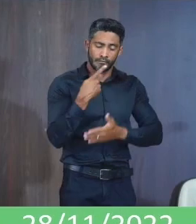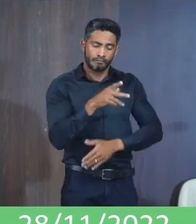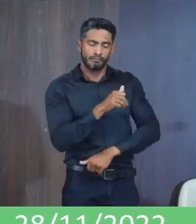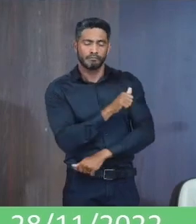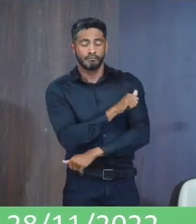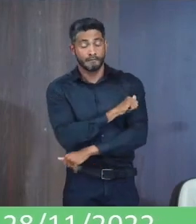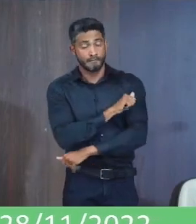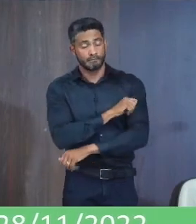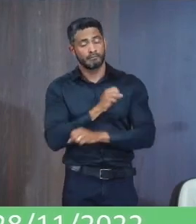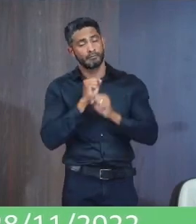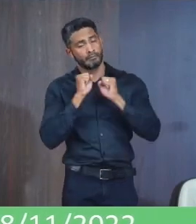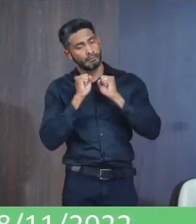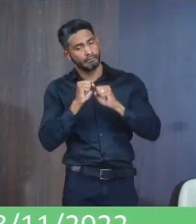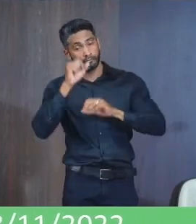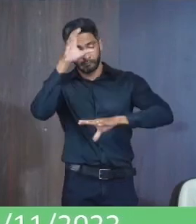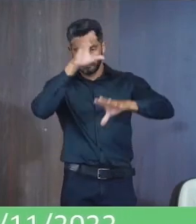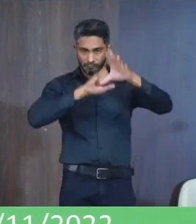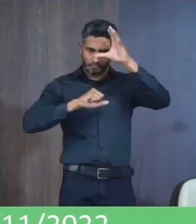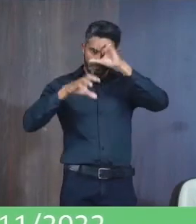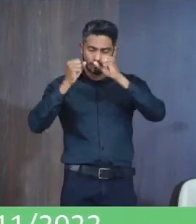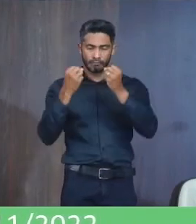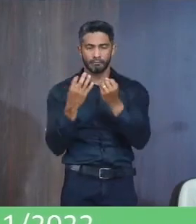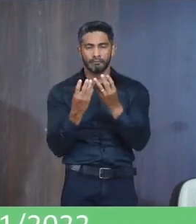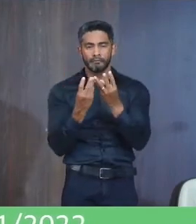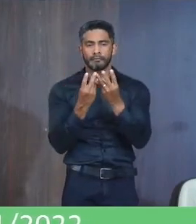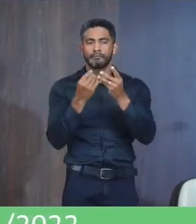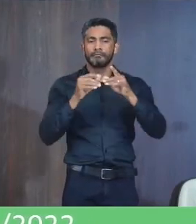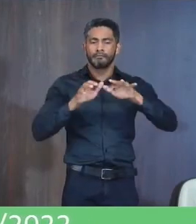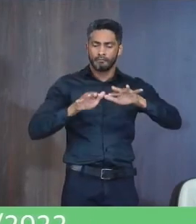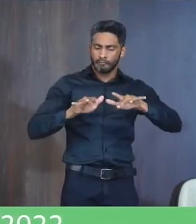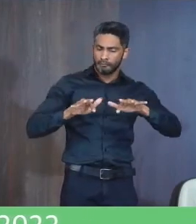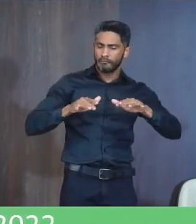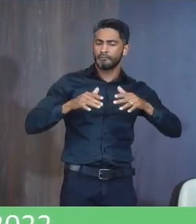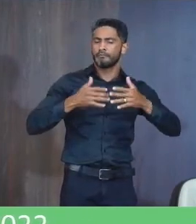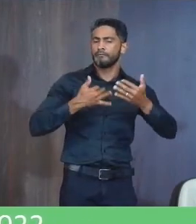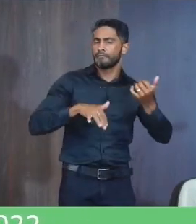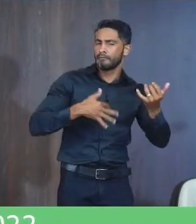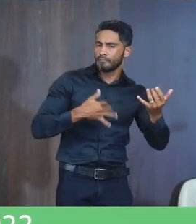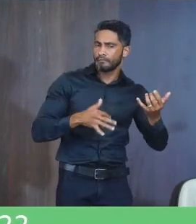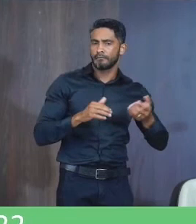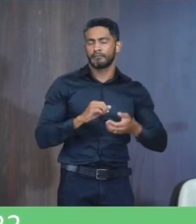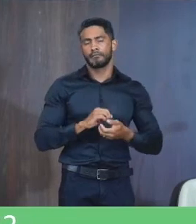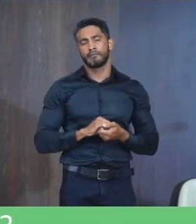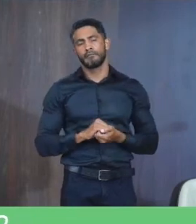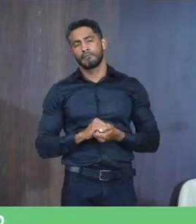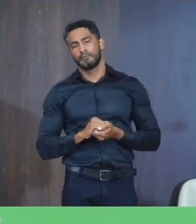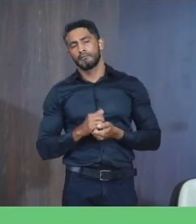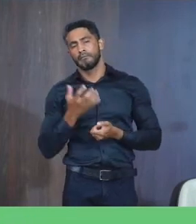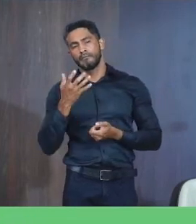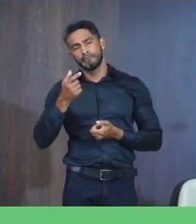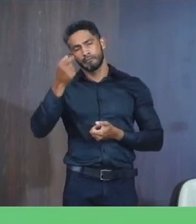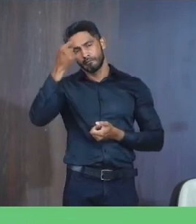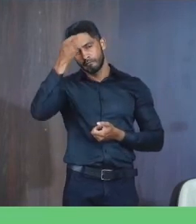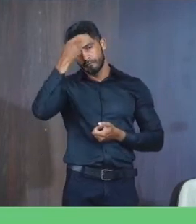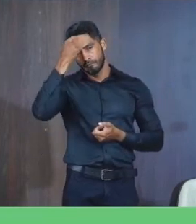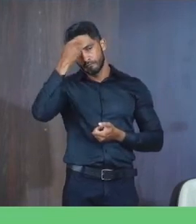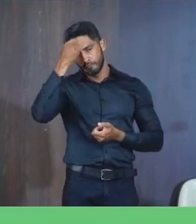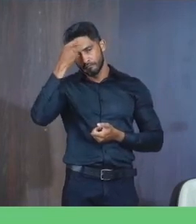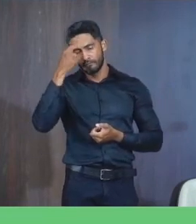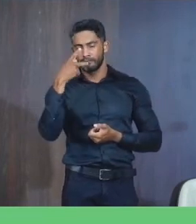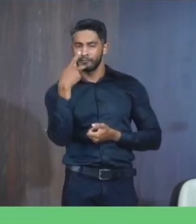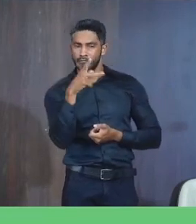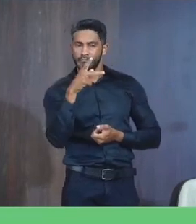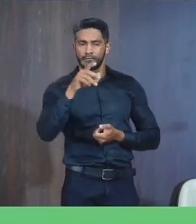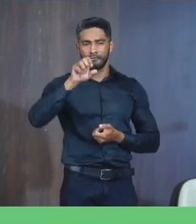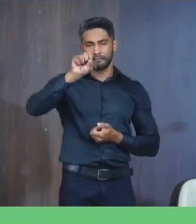Para que possam Aprender Com qualidade A tocar Um instrumento E quero que seja Dada ciência Ao